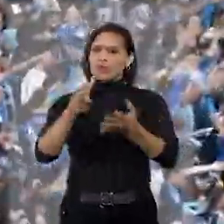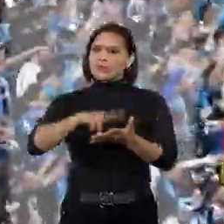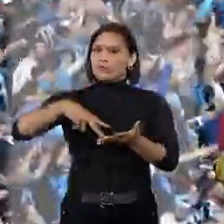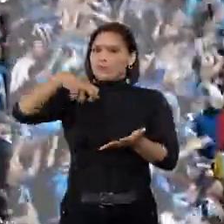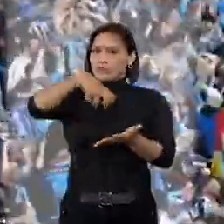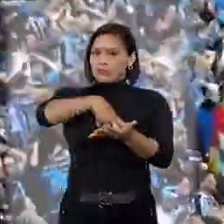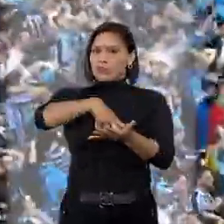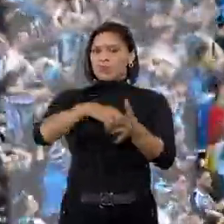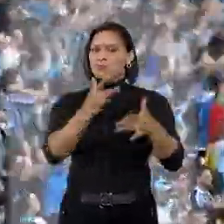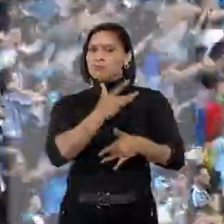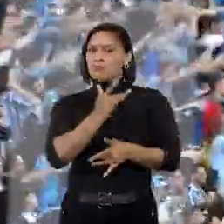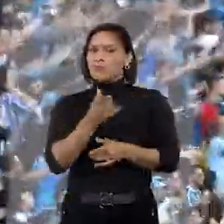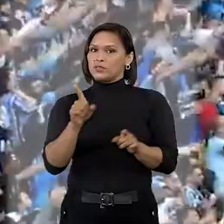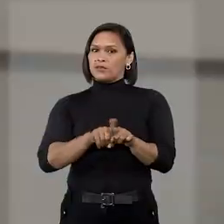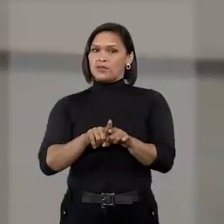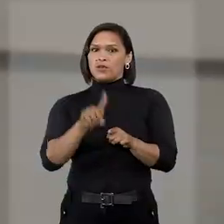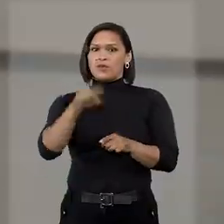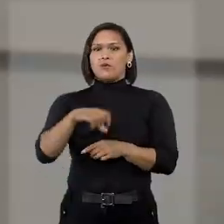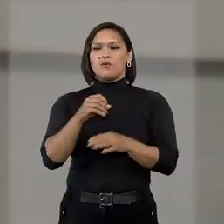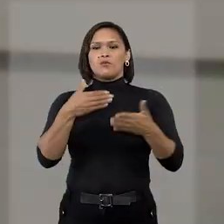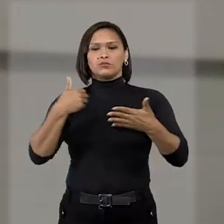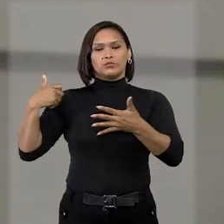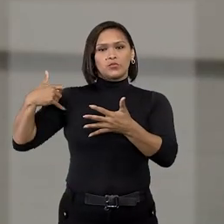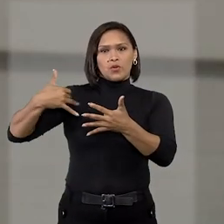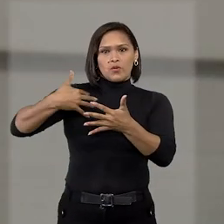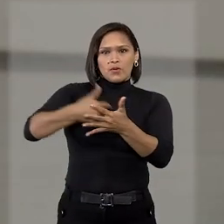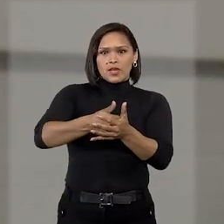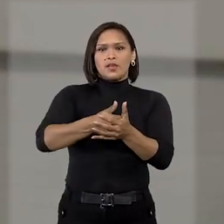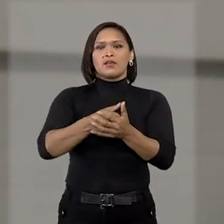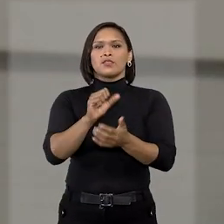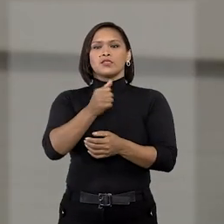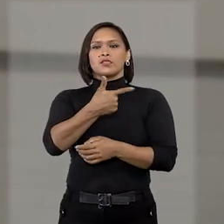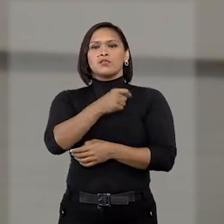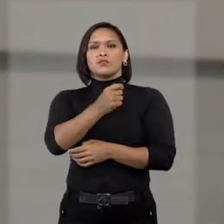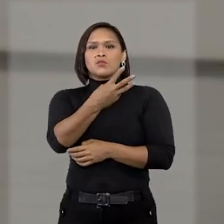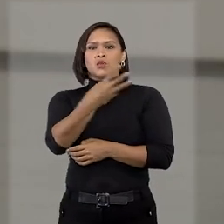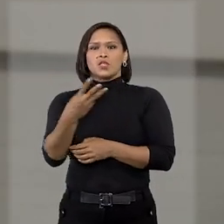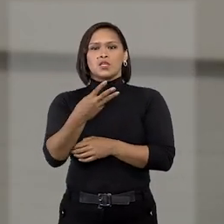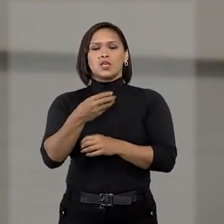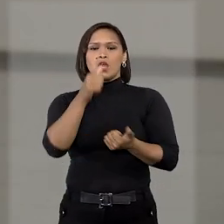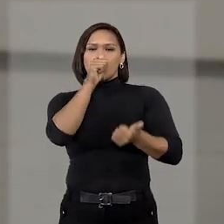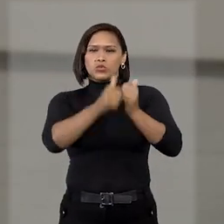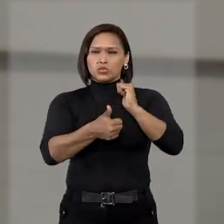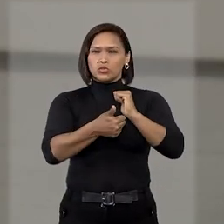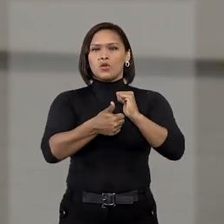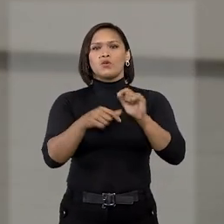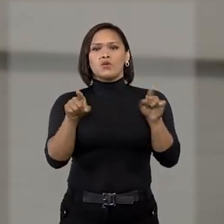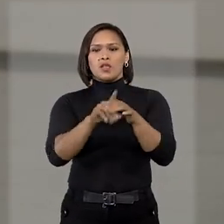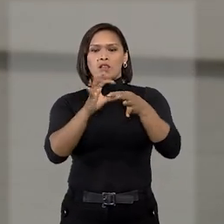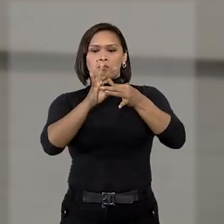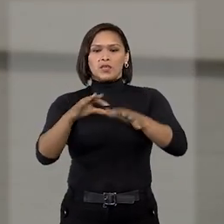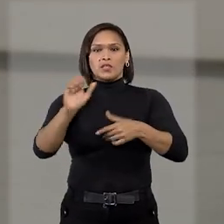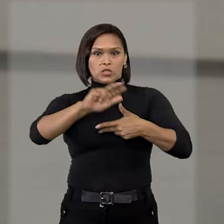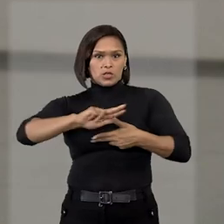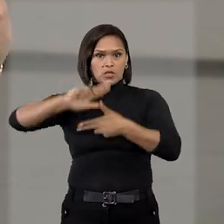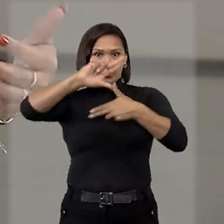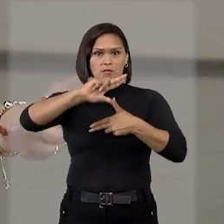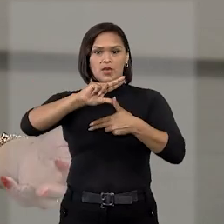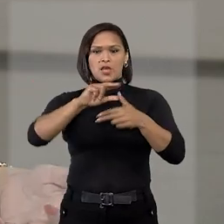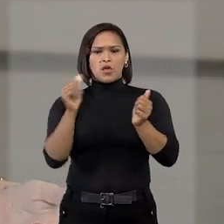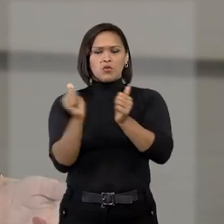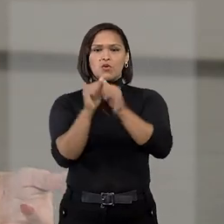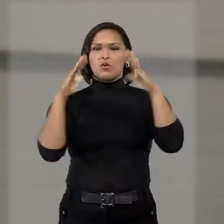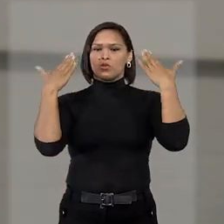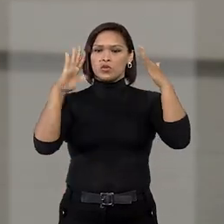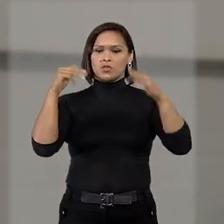condenadas solidariamente. O acidente foi em 2013 em um jogo pela Libertadores da América. O torcedor estava no setor